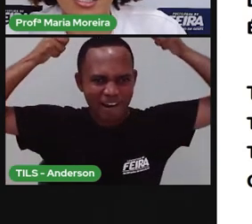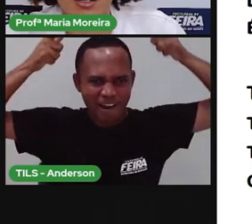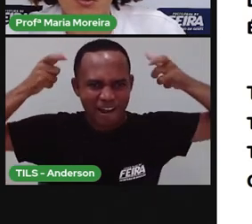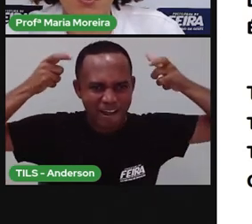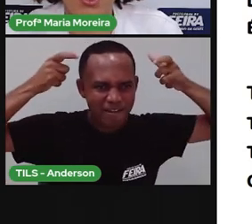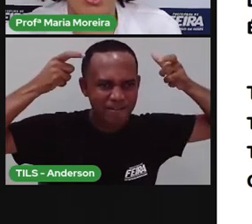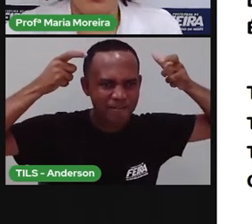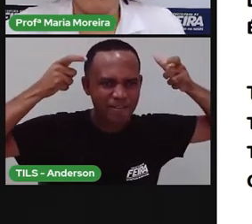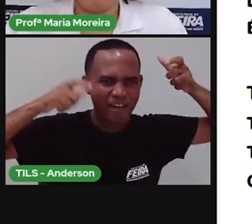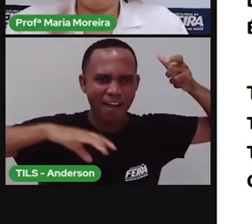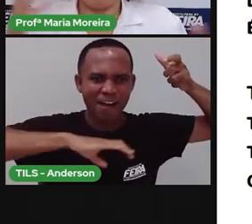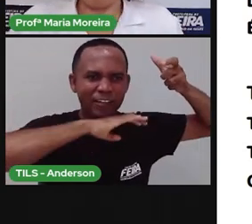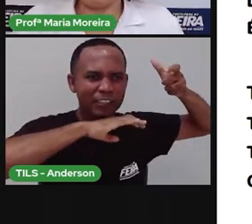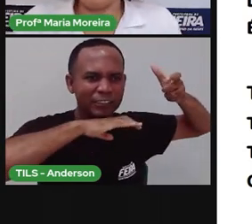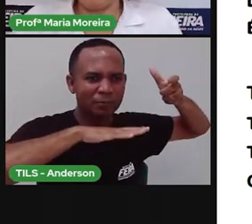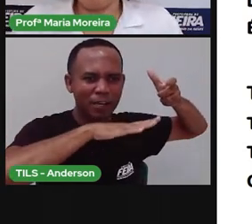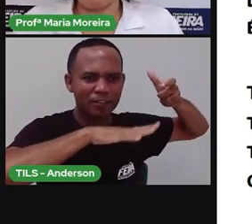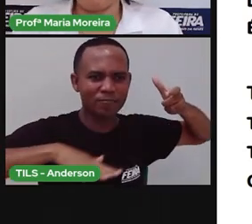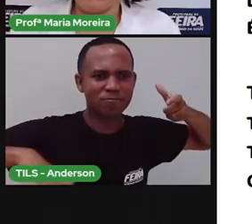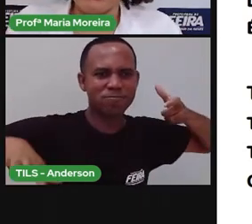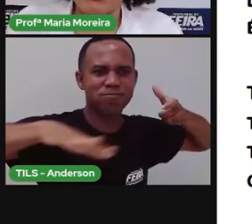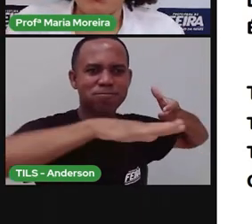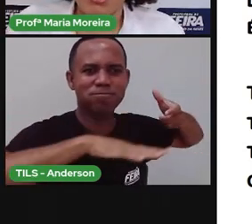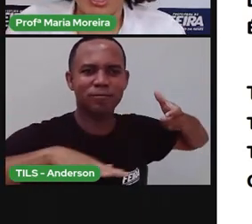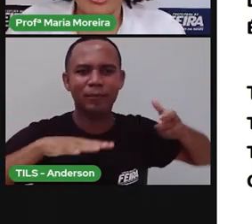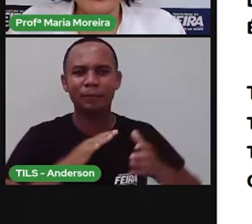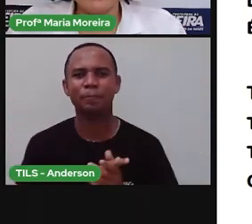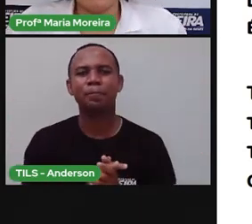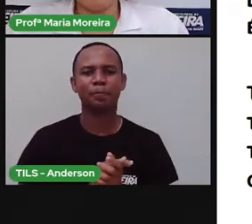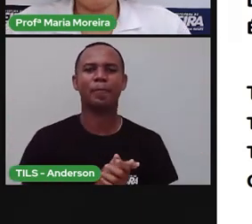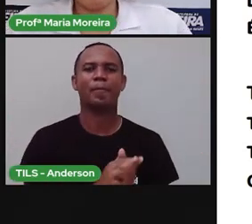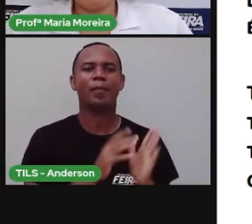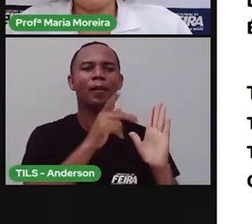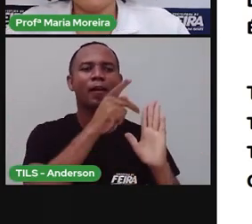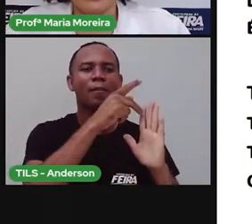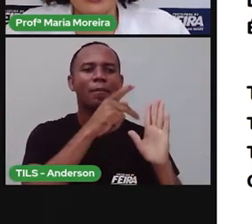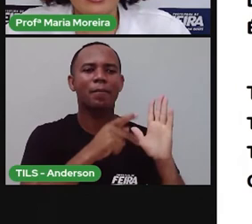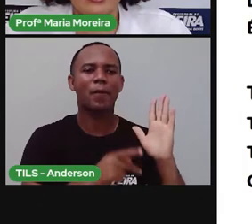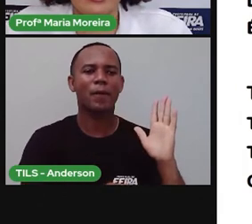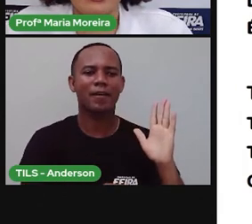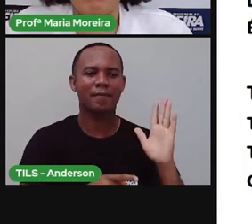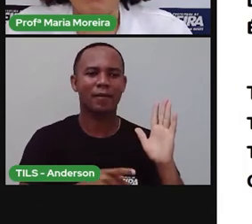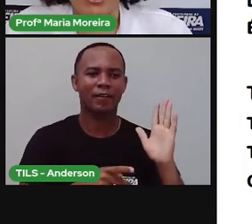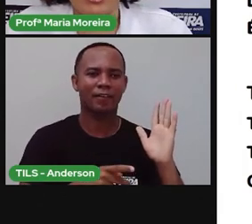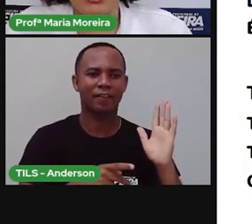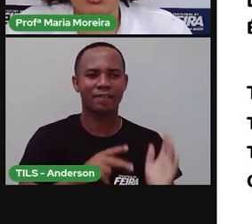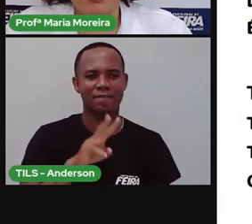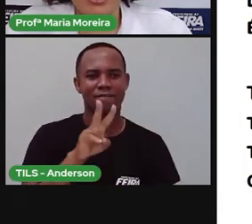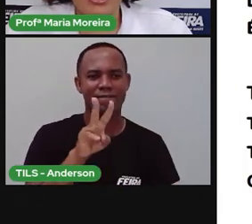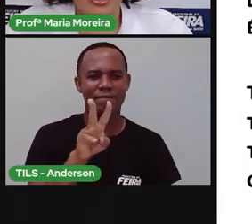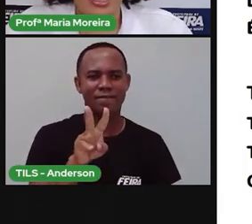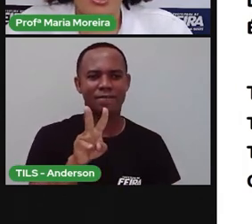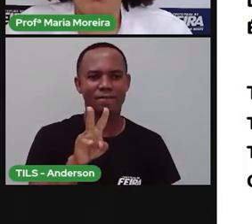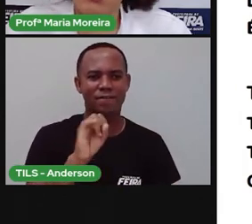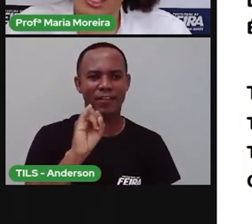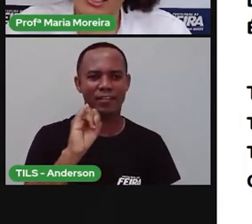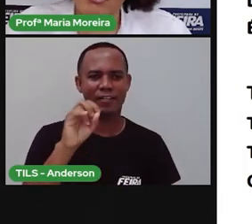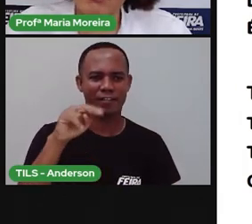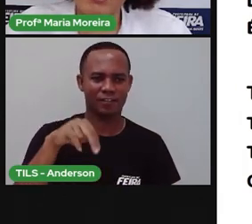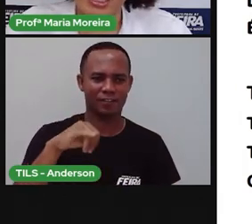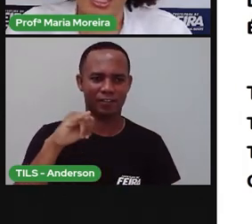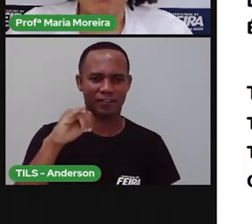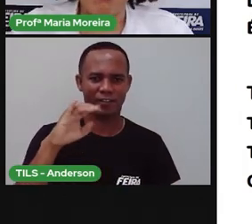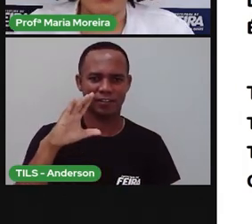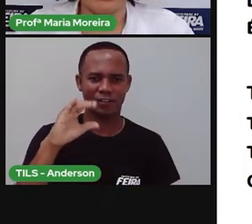criação. Um poema aí também de Vinícius de Moraes, né? Que fala sobre o